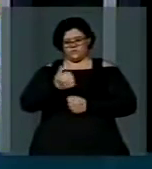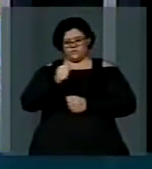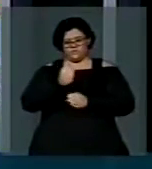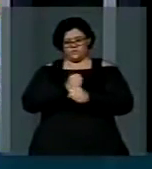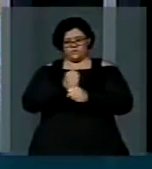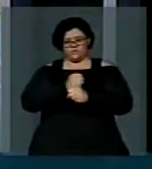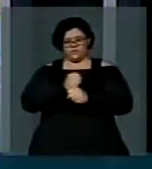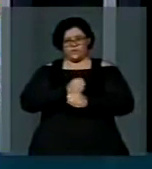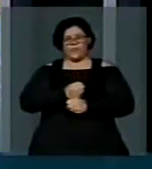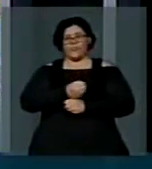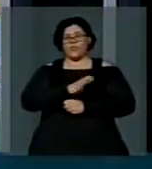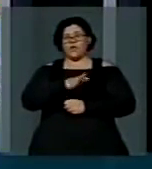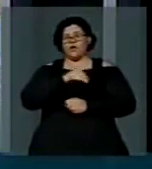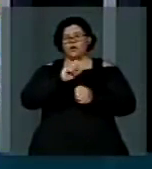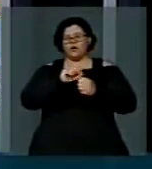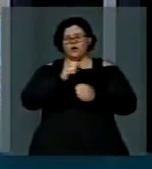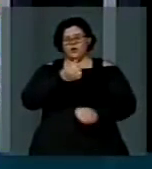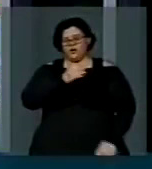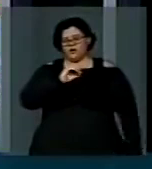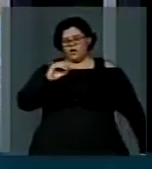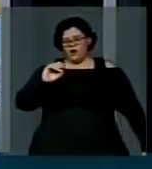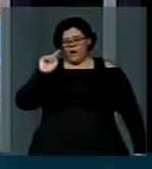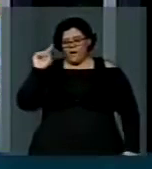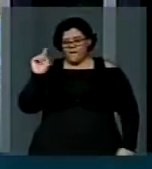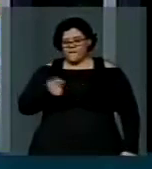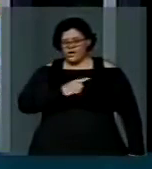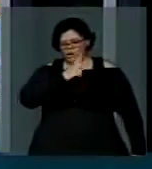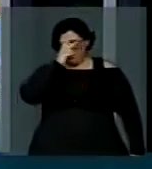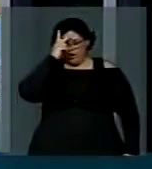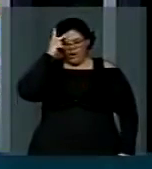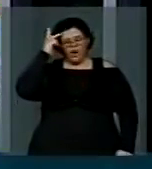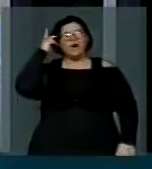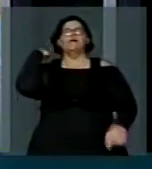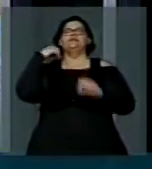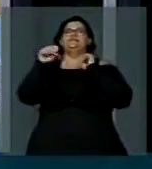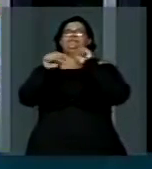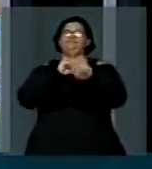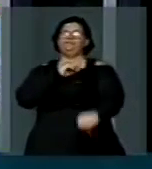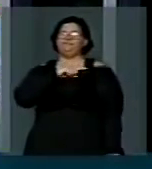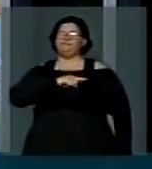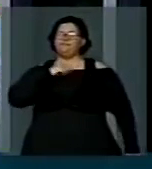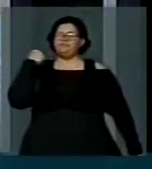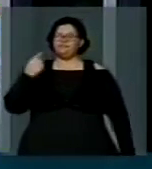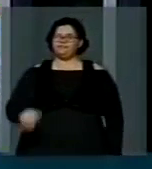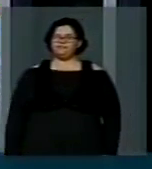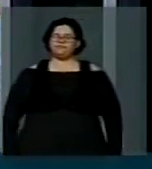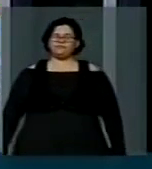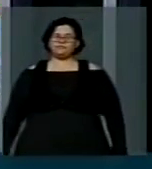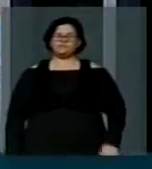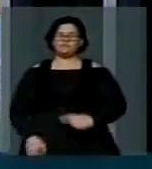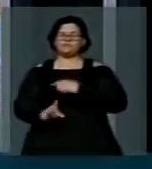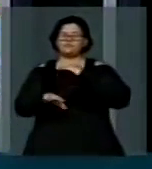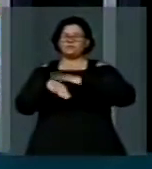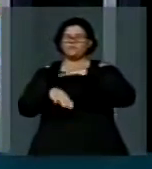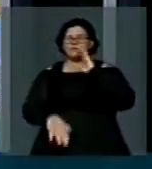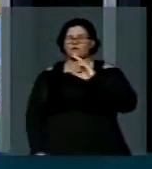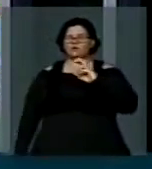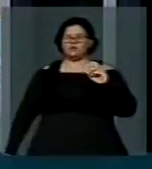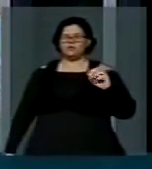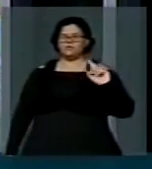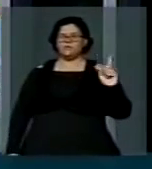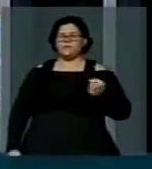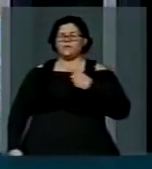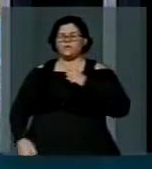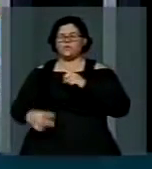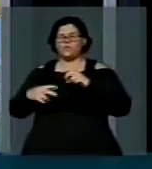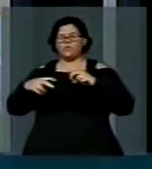anos, 600 mil pessoas foram assassinadas, mais de 500 mil em mortes